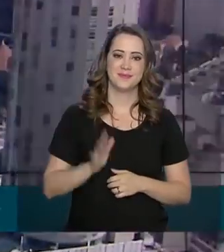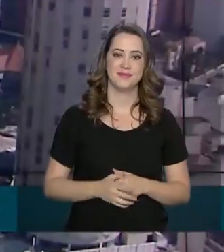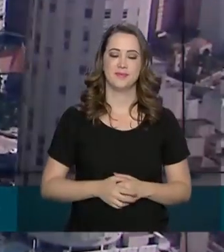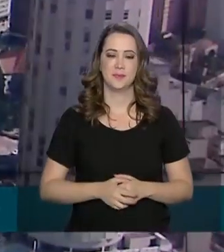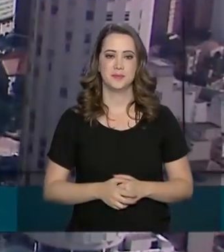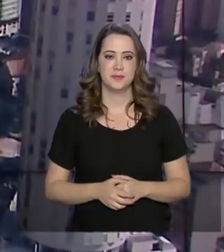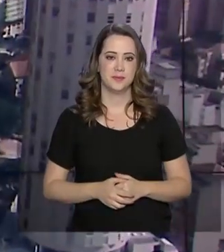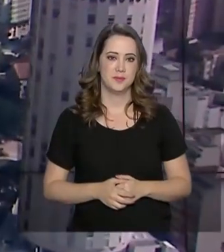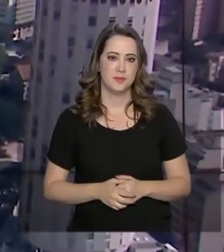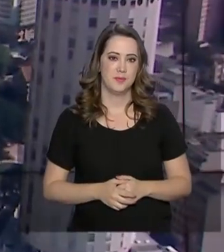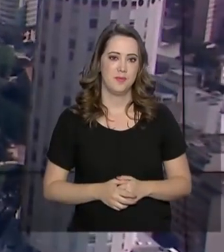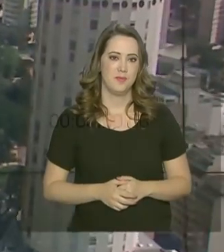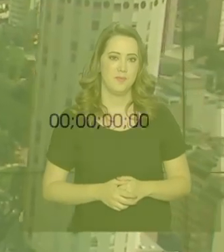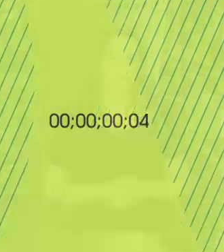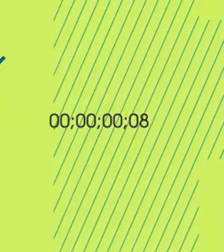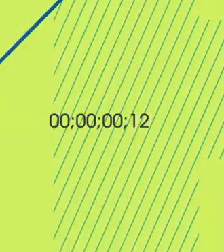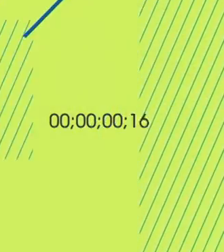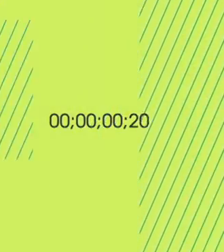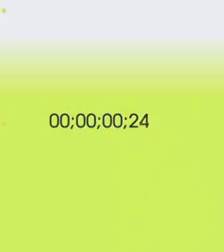próxima edição.